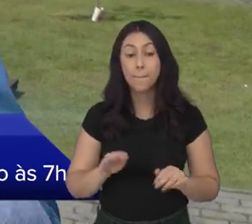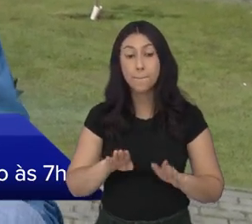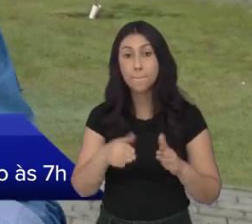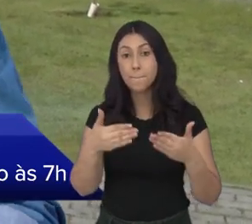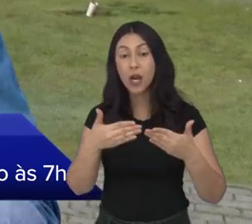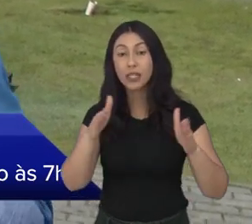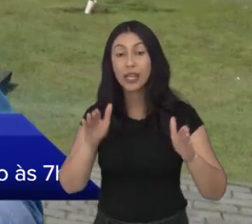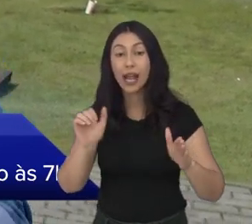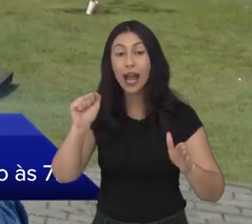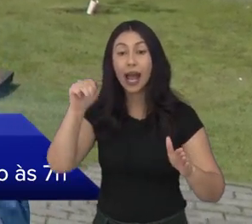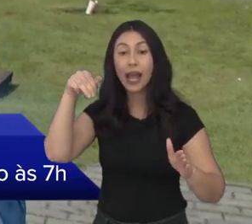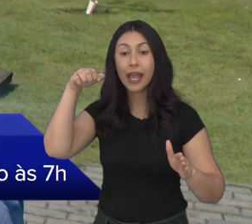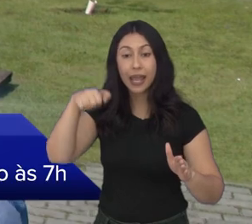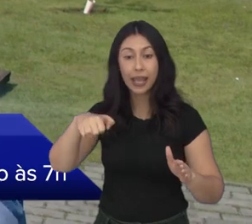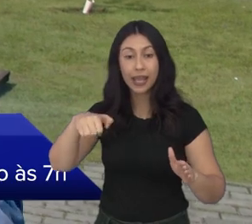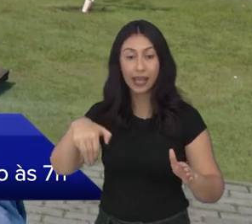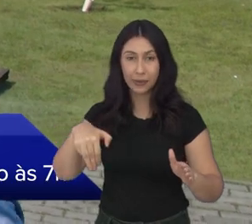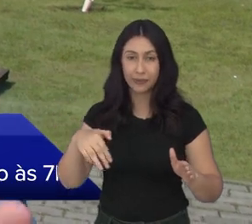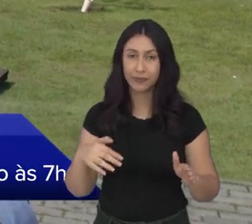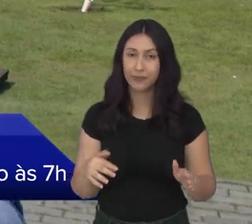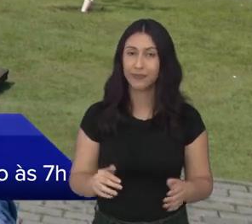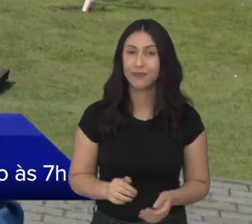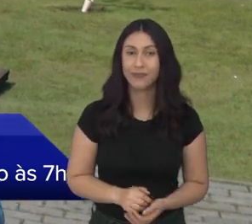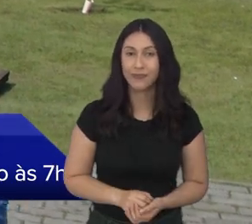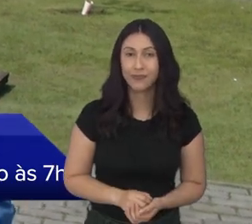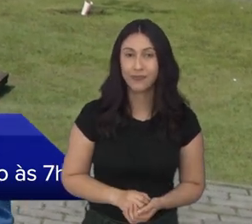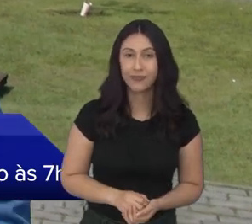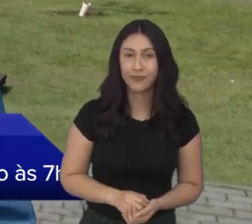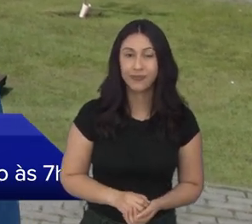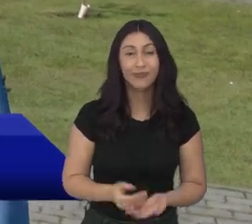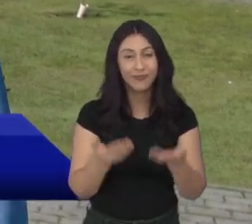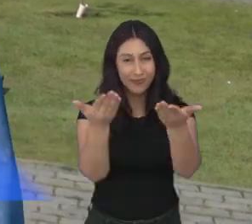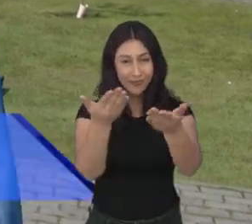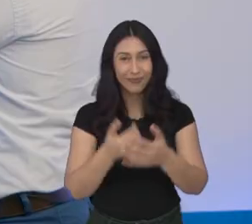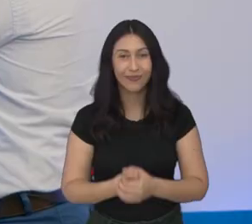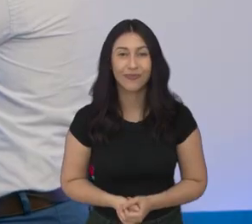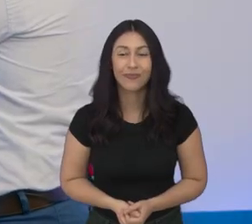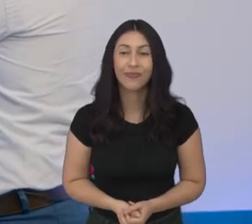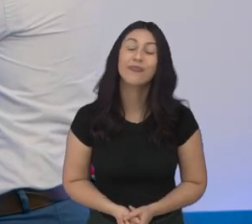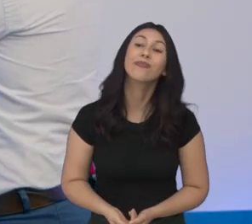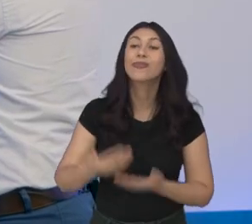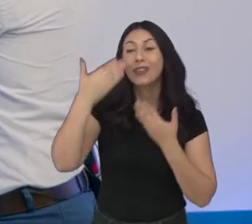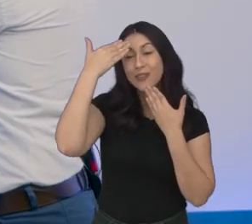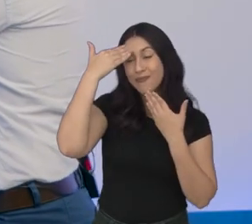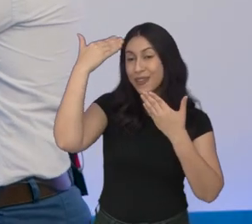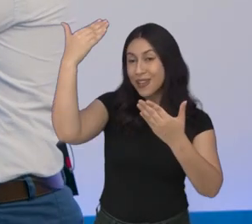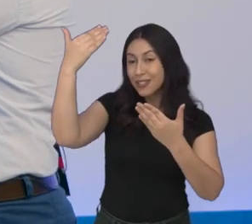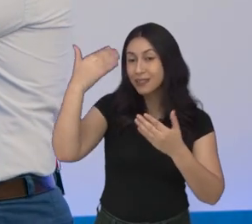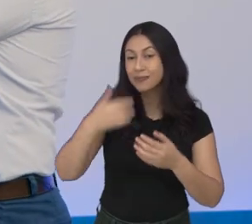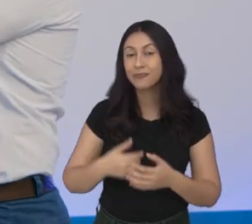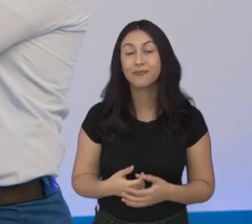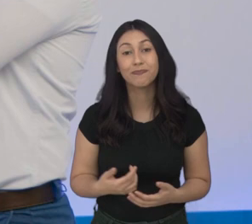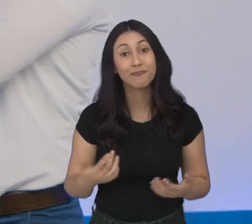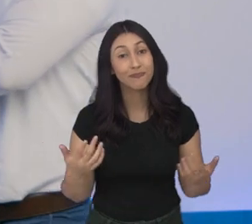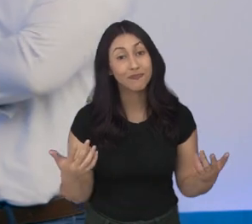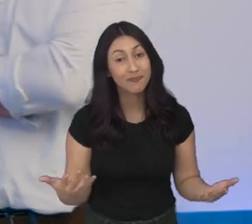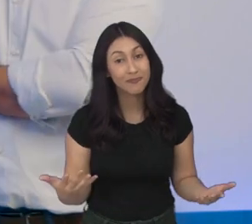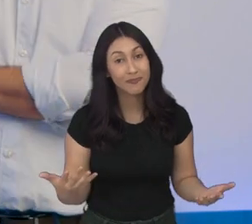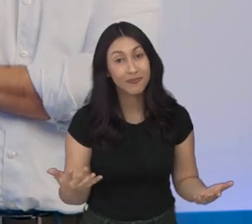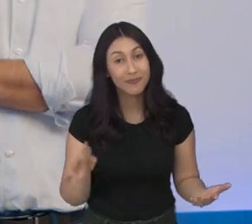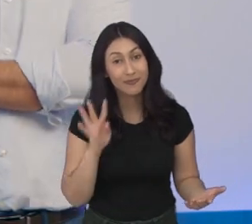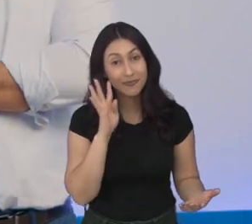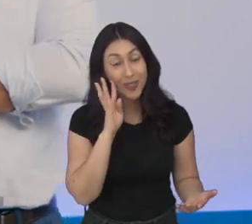portaria AEM. Às sete da manhã, não precisa de inscrição, é só vir. Volto com vocês. Muito obrigado, Marvin.